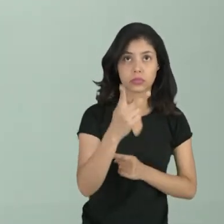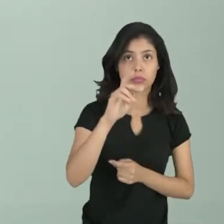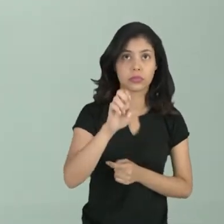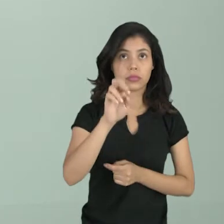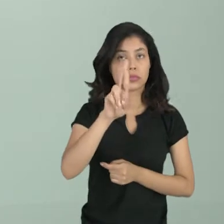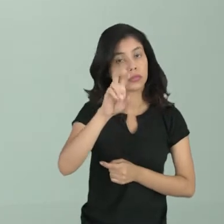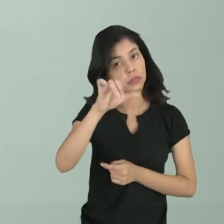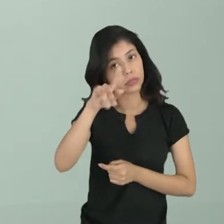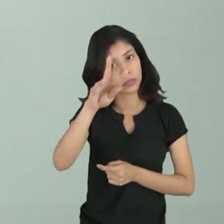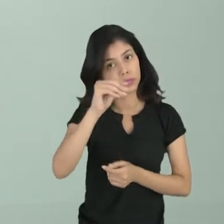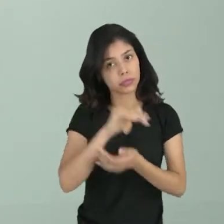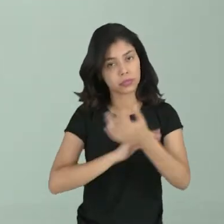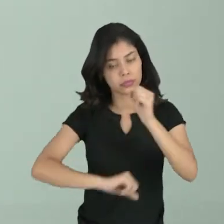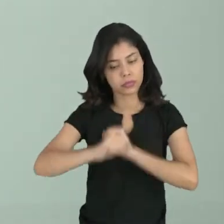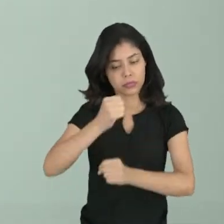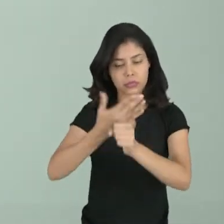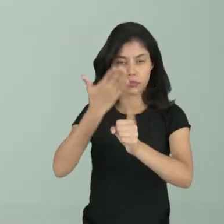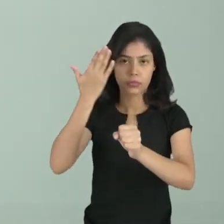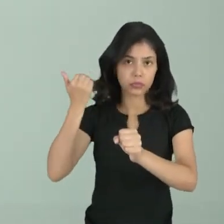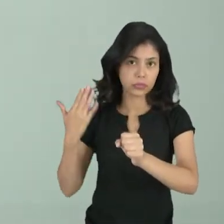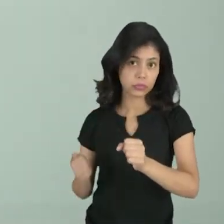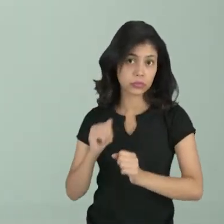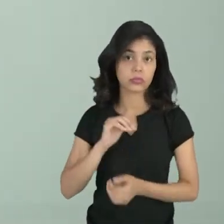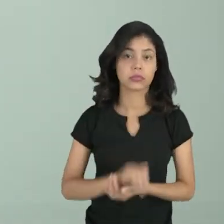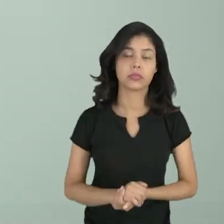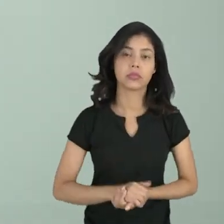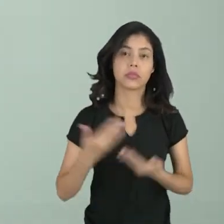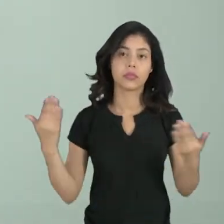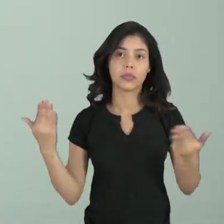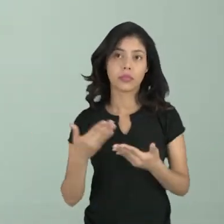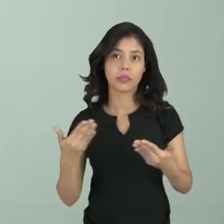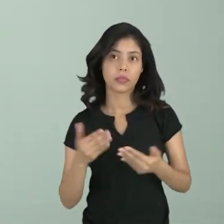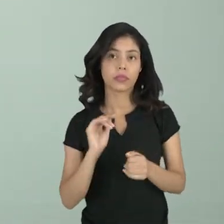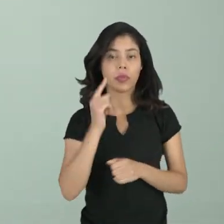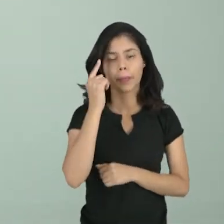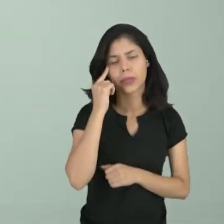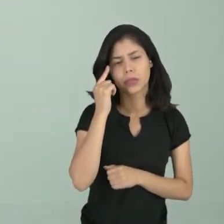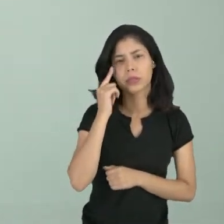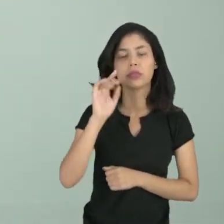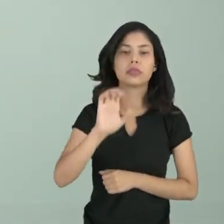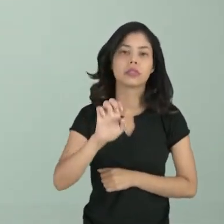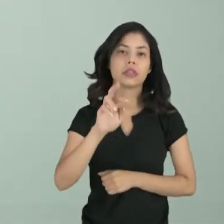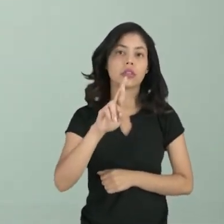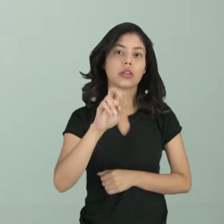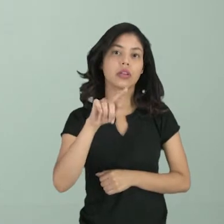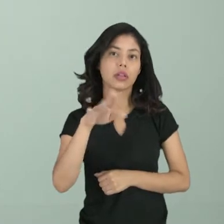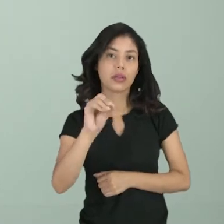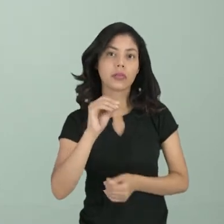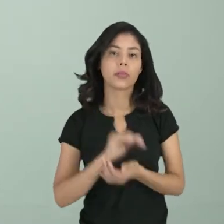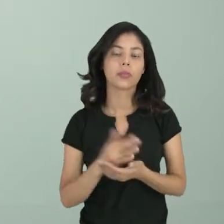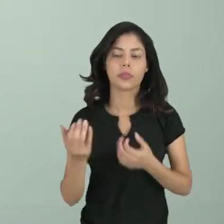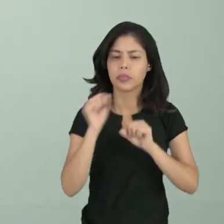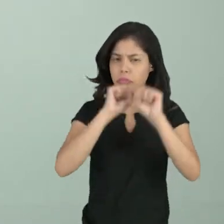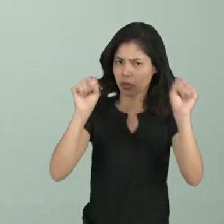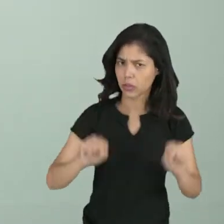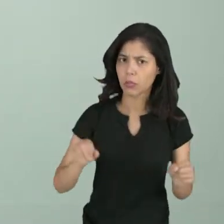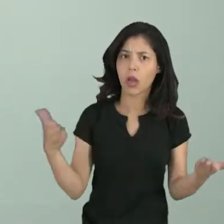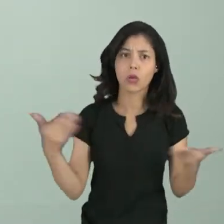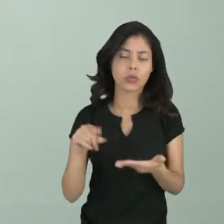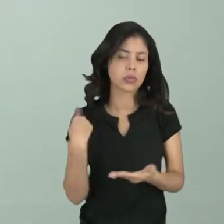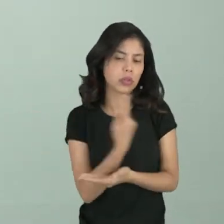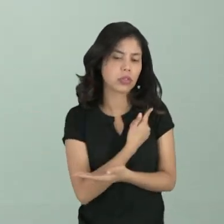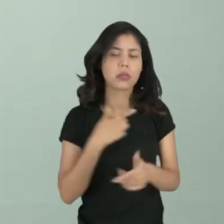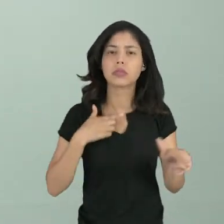Na aula passada, nós estivemos falando sobre a dialética de Hegel, o seu pensamento, a sua sistematização. E